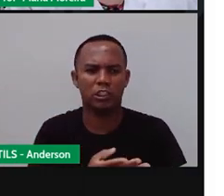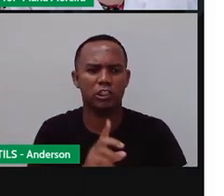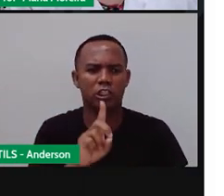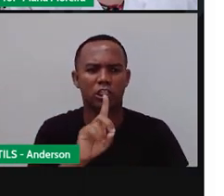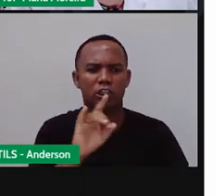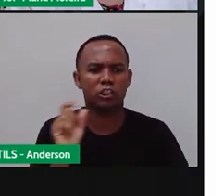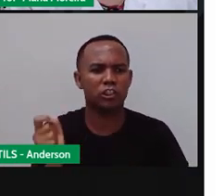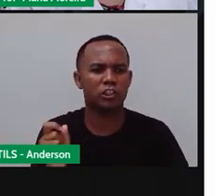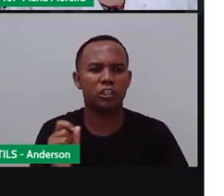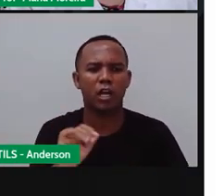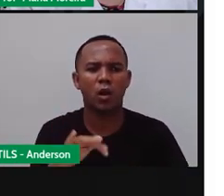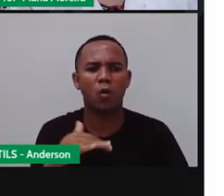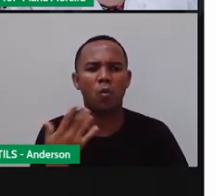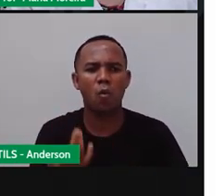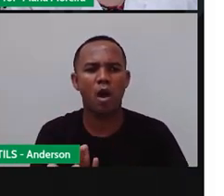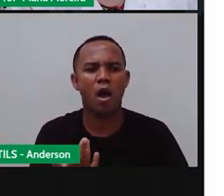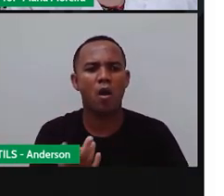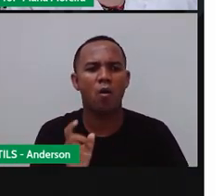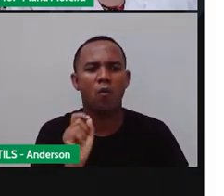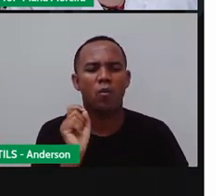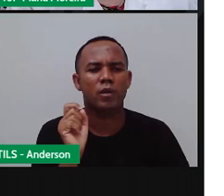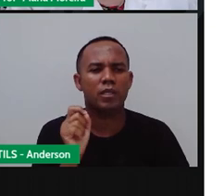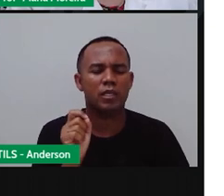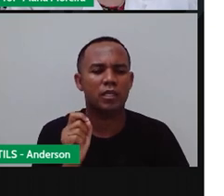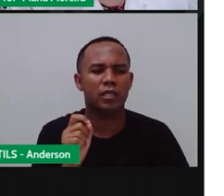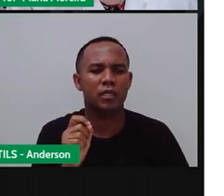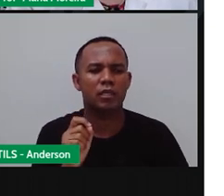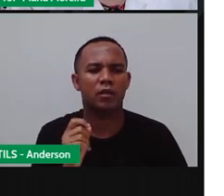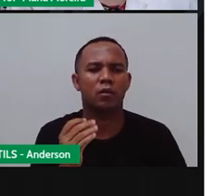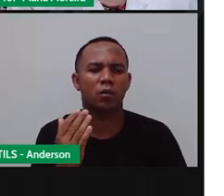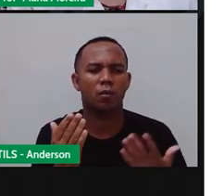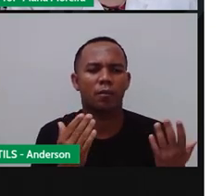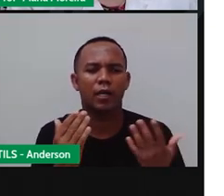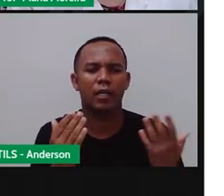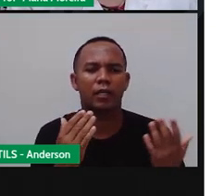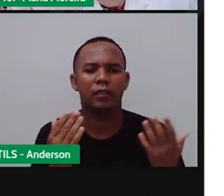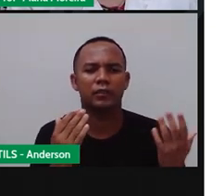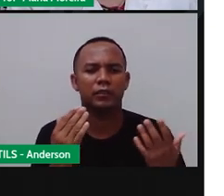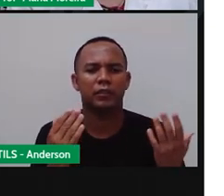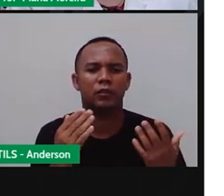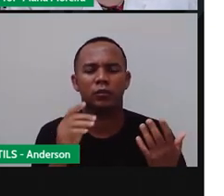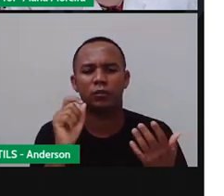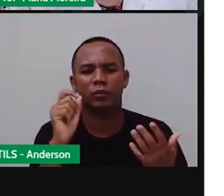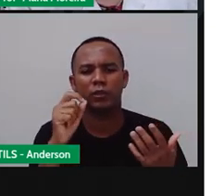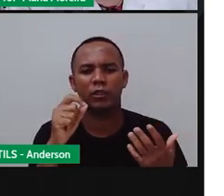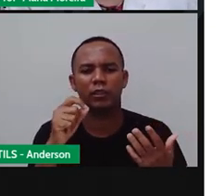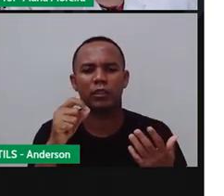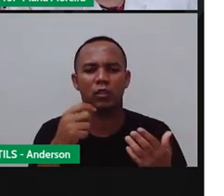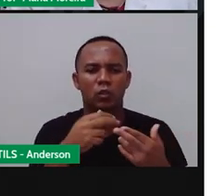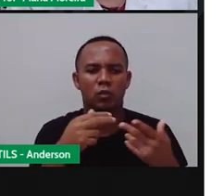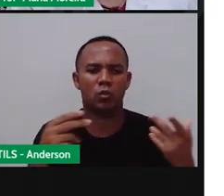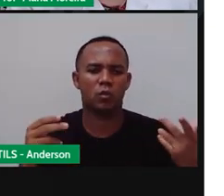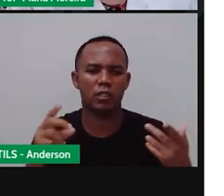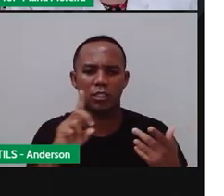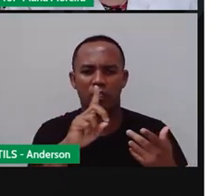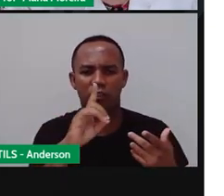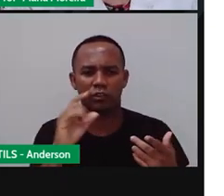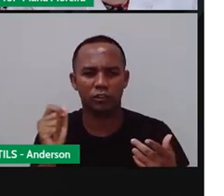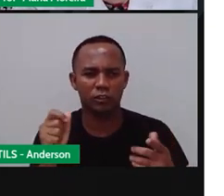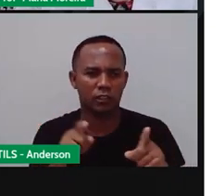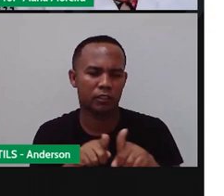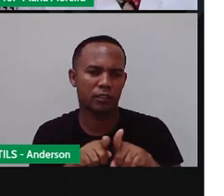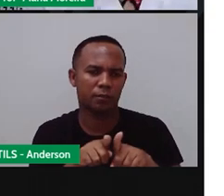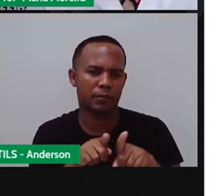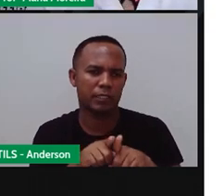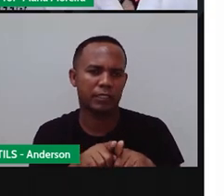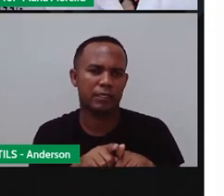que o ser humano realizou, estava relacionada com a posição da sombra das coisas durante o dia. E isso,